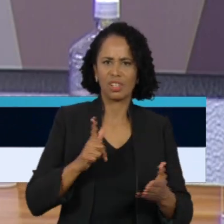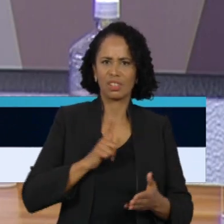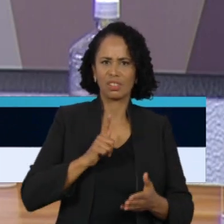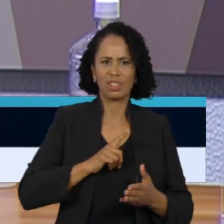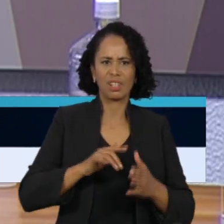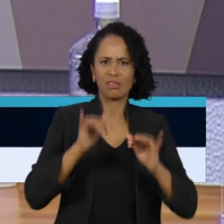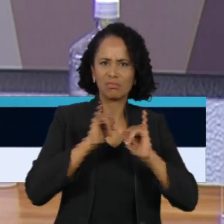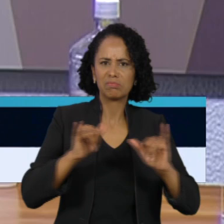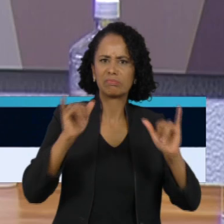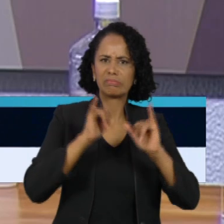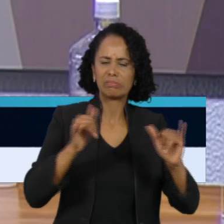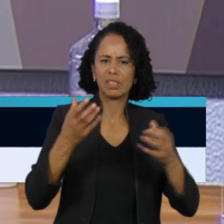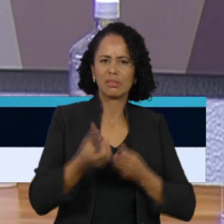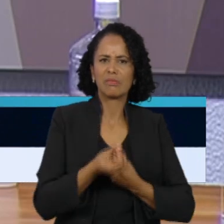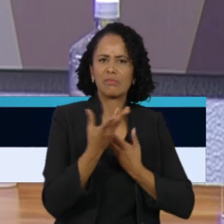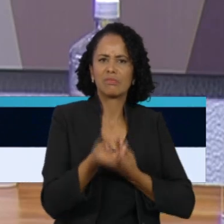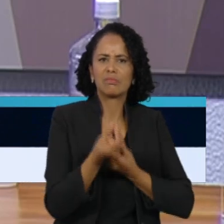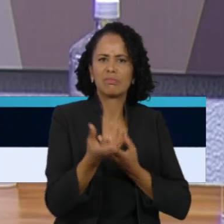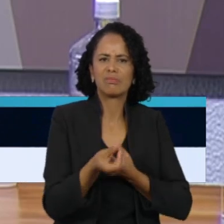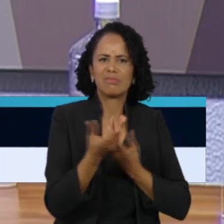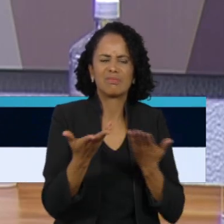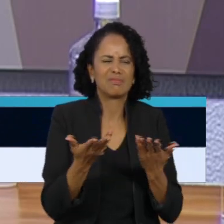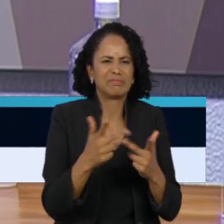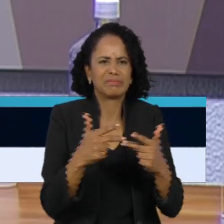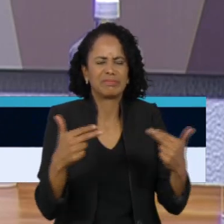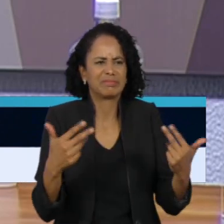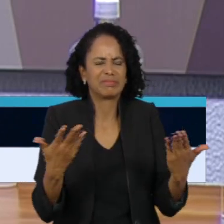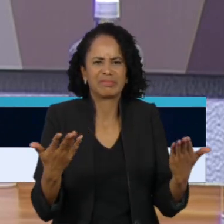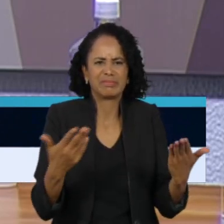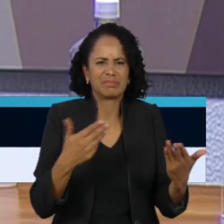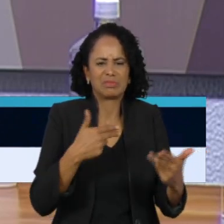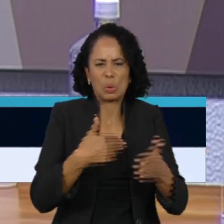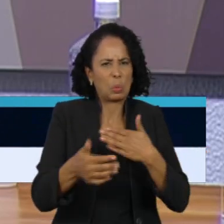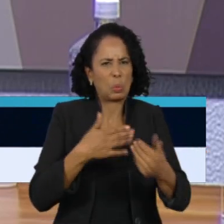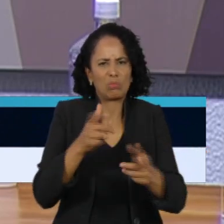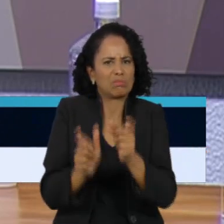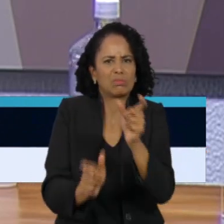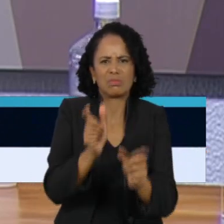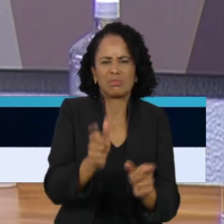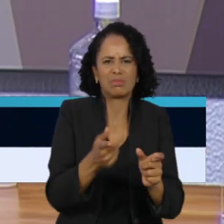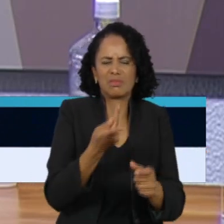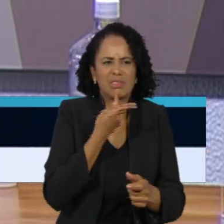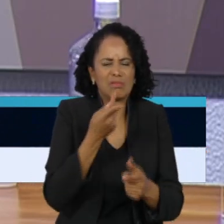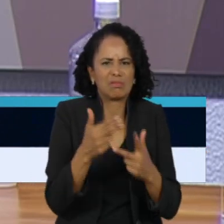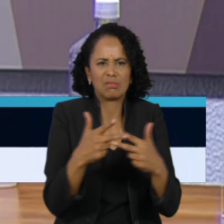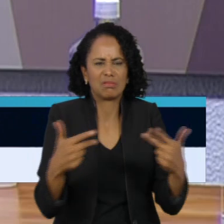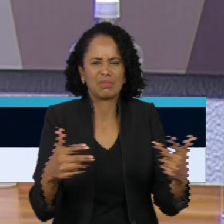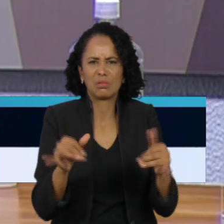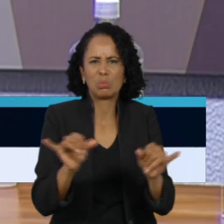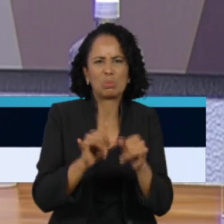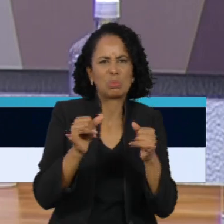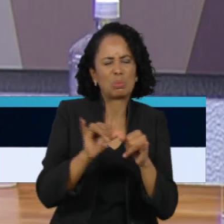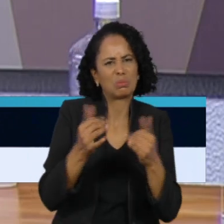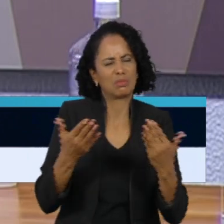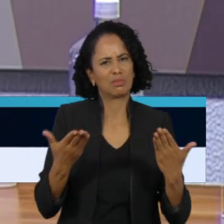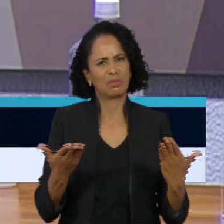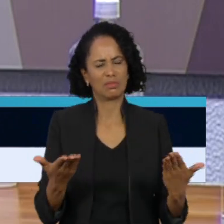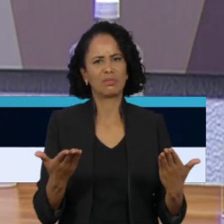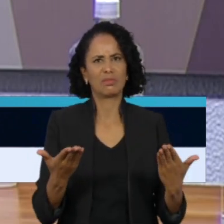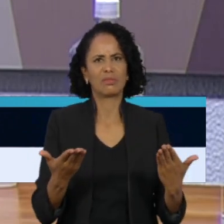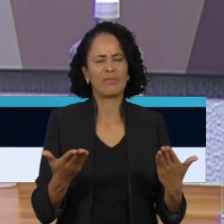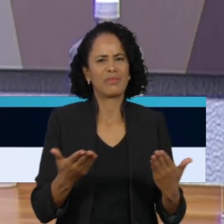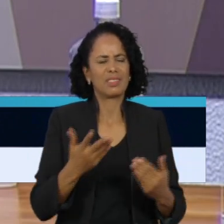de quem quer que seja, não estou personalizando na figura do presidente, de quem quer que seja nesse momento,